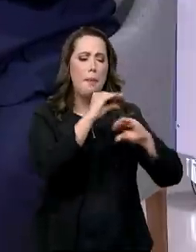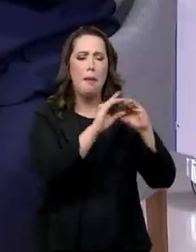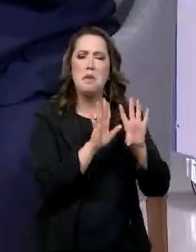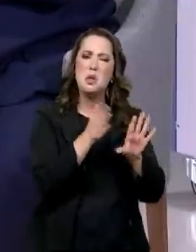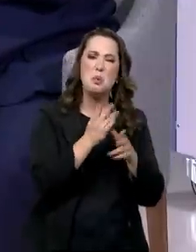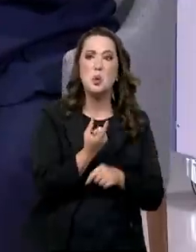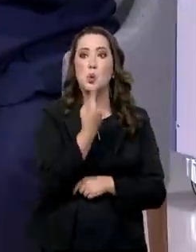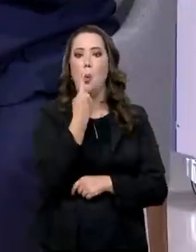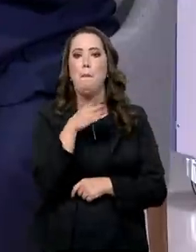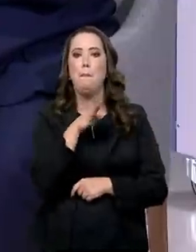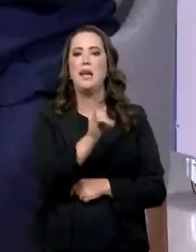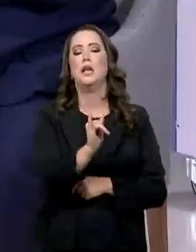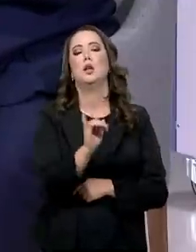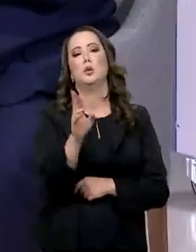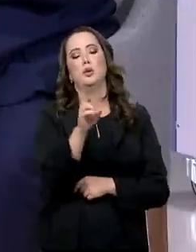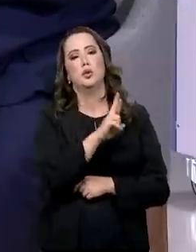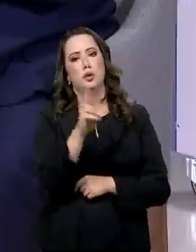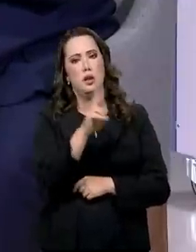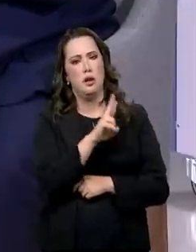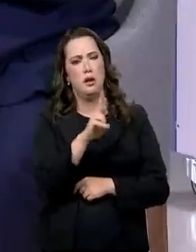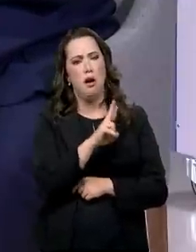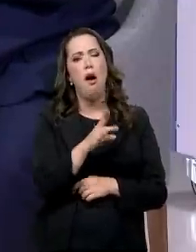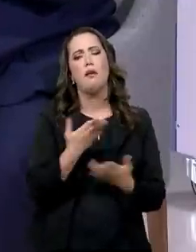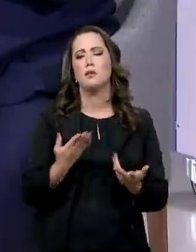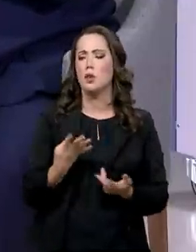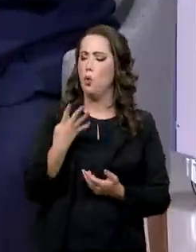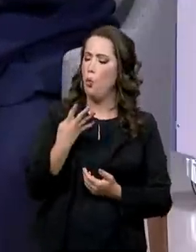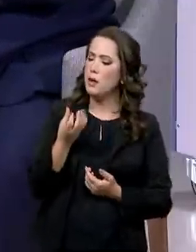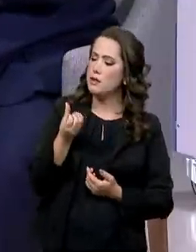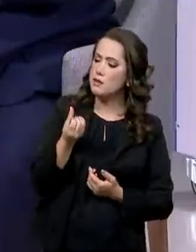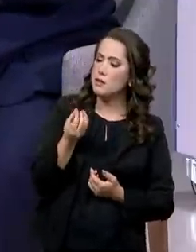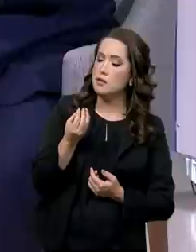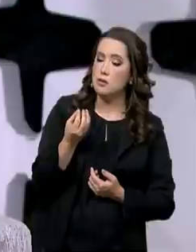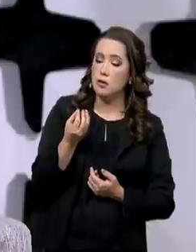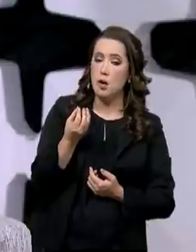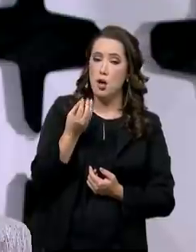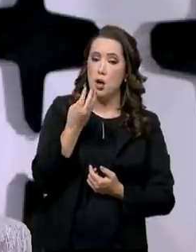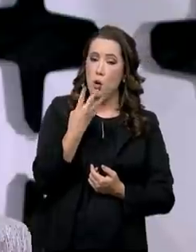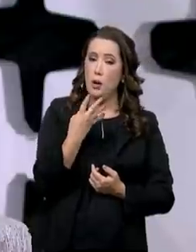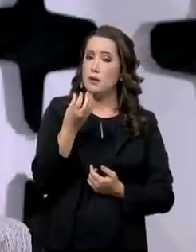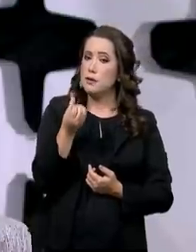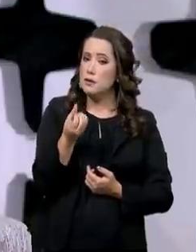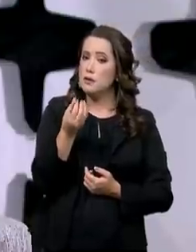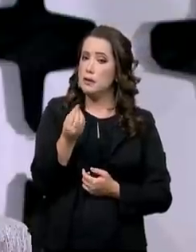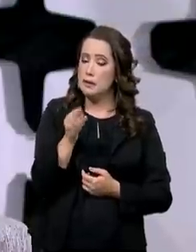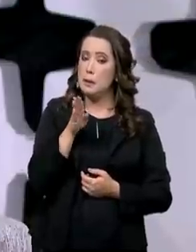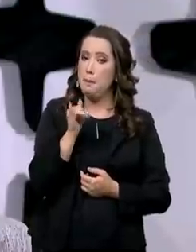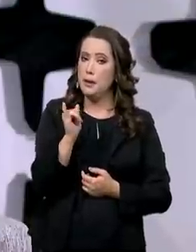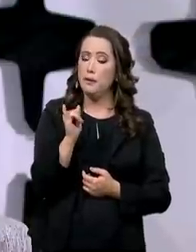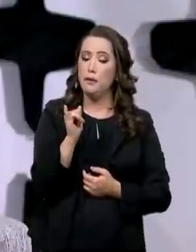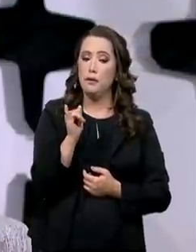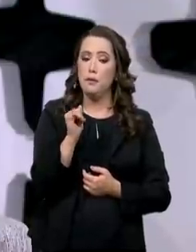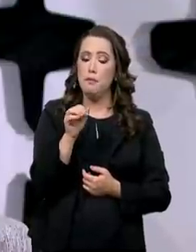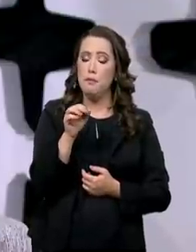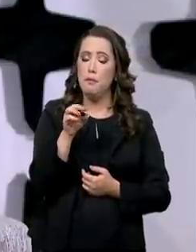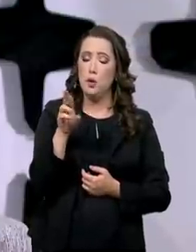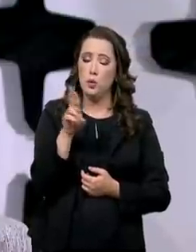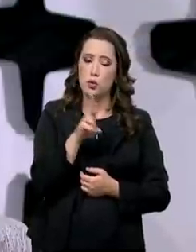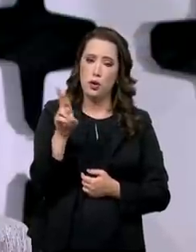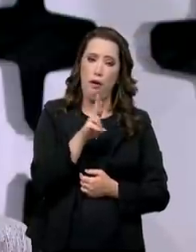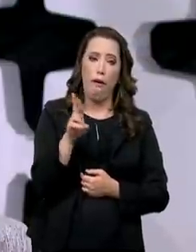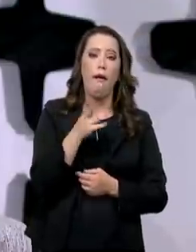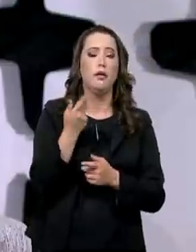foram 460 milhões para não reembolsáveis, que são essas partes todas que eu falei,